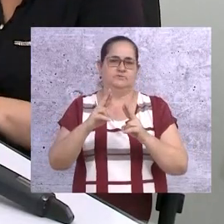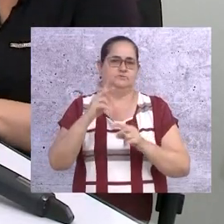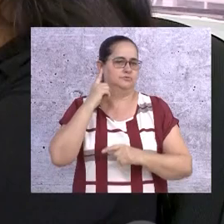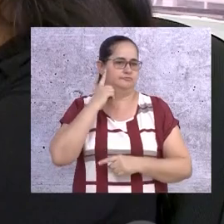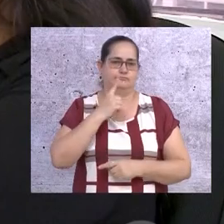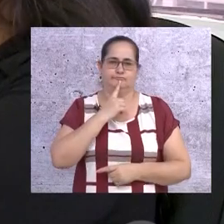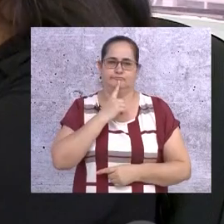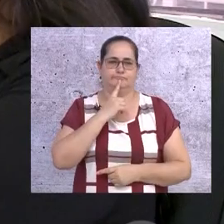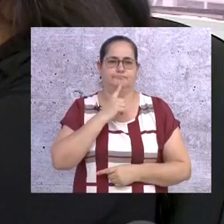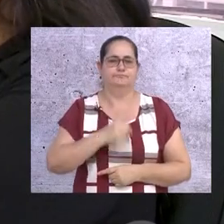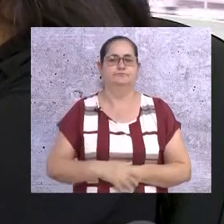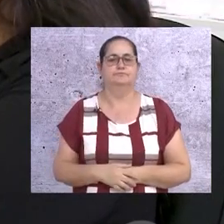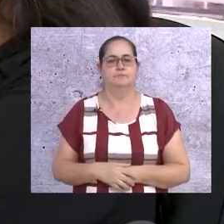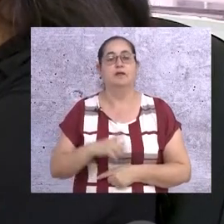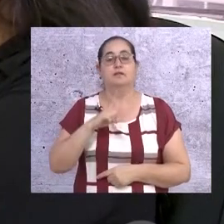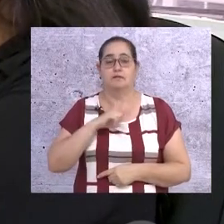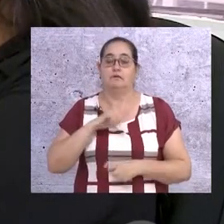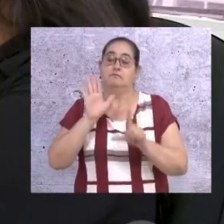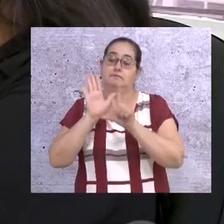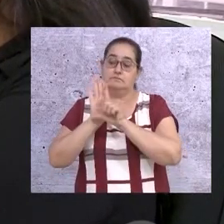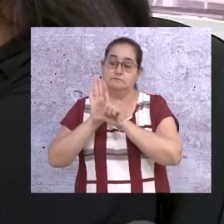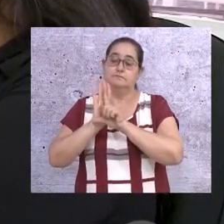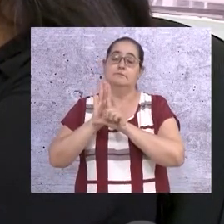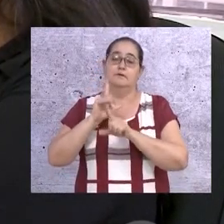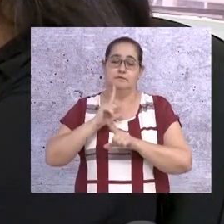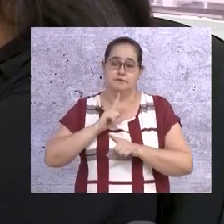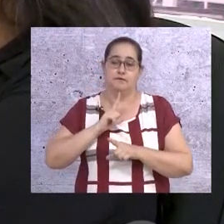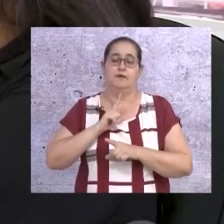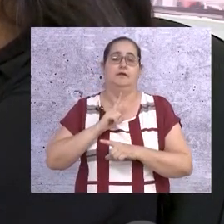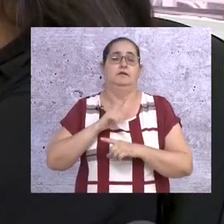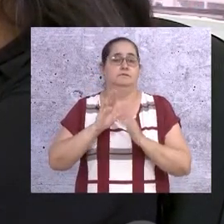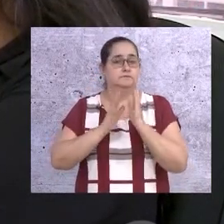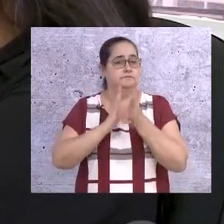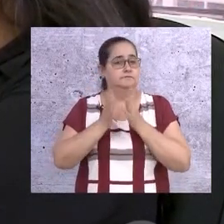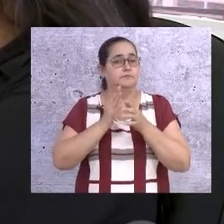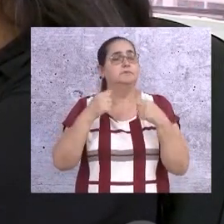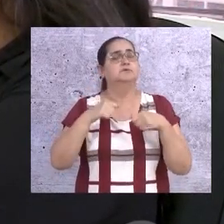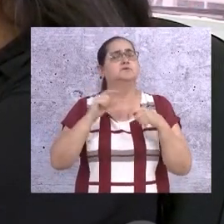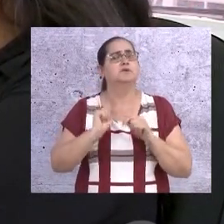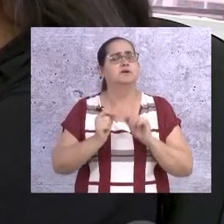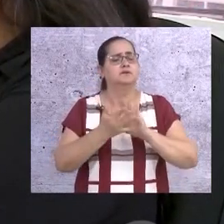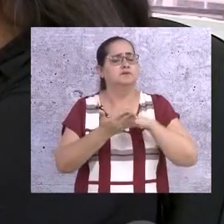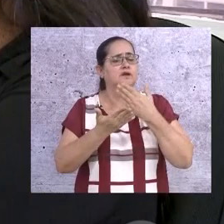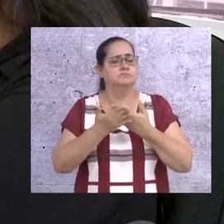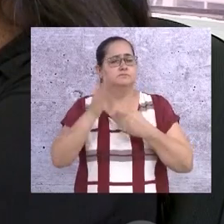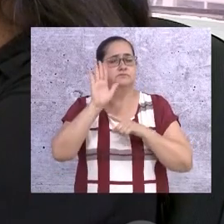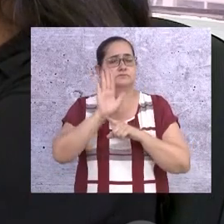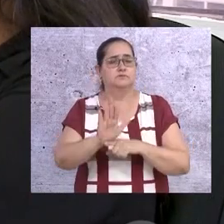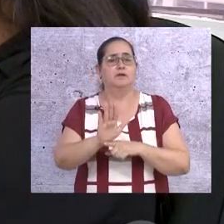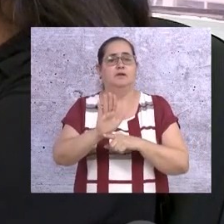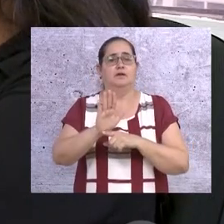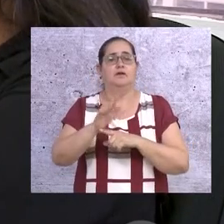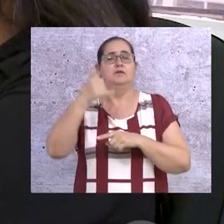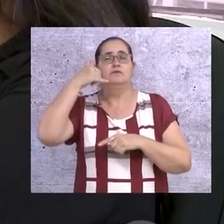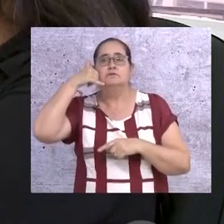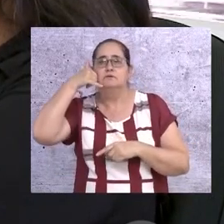deficiência. É, tem a lei, já tem toda essa lei de Libras, o que precisa de intérprete para ajudar, para ligar.